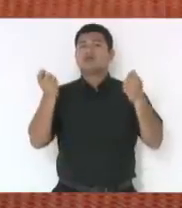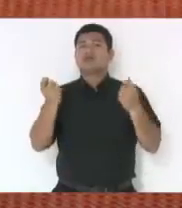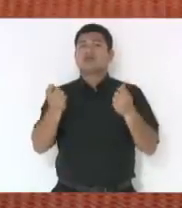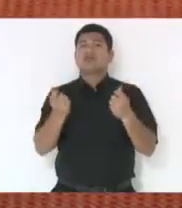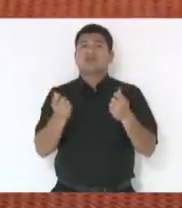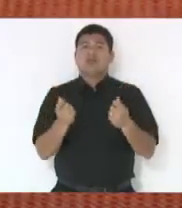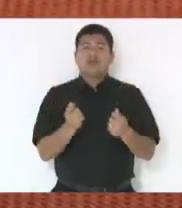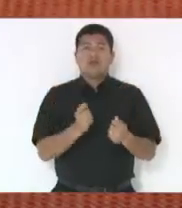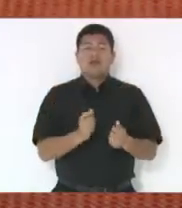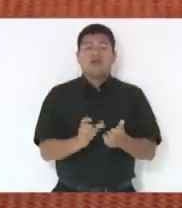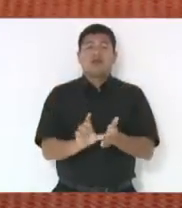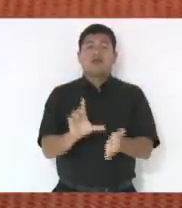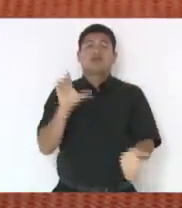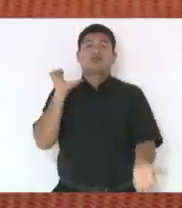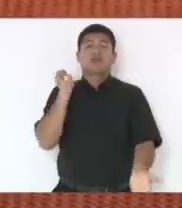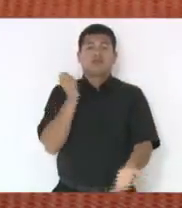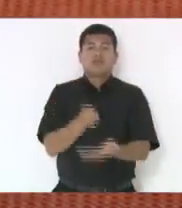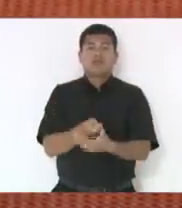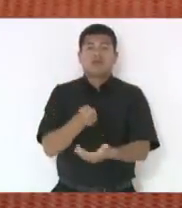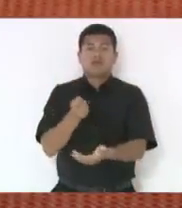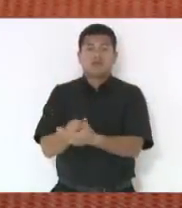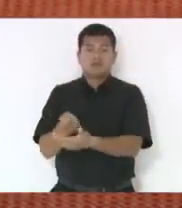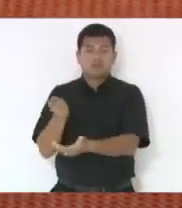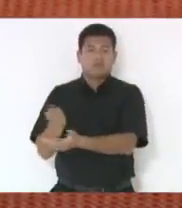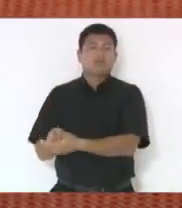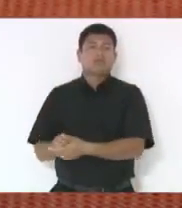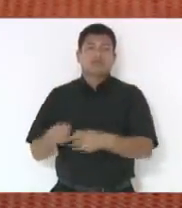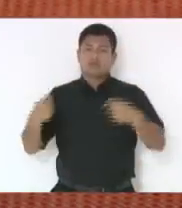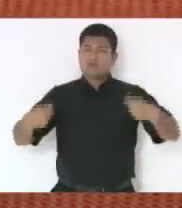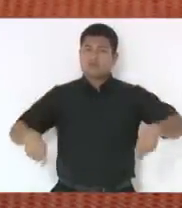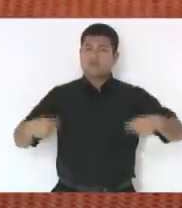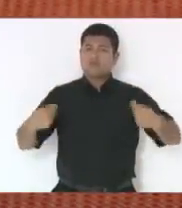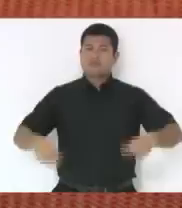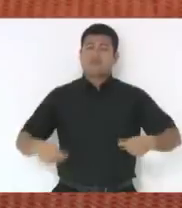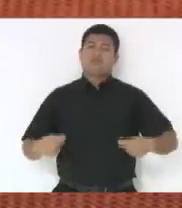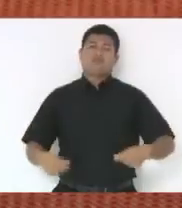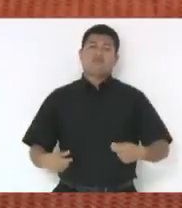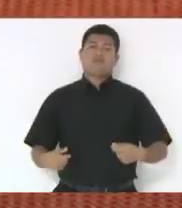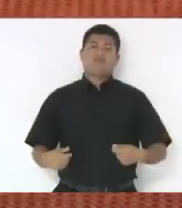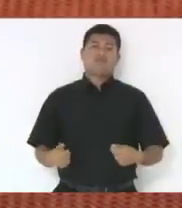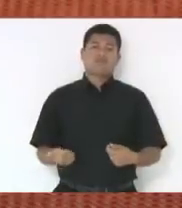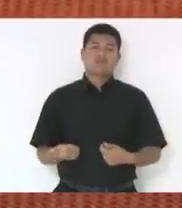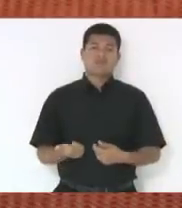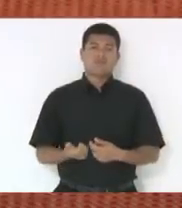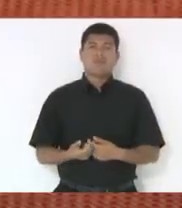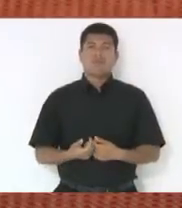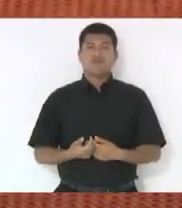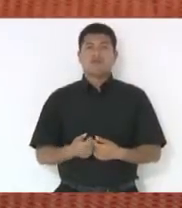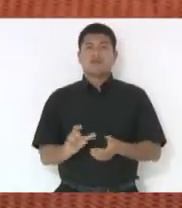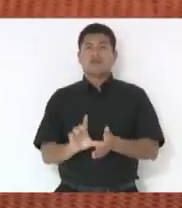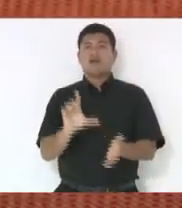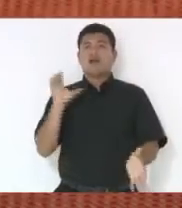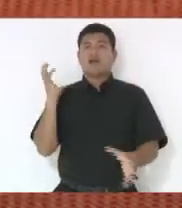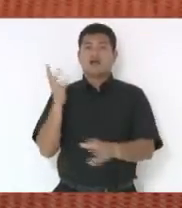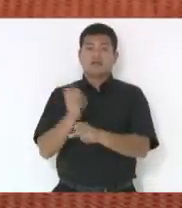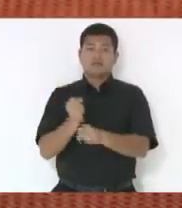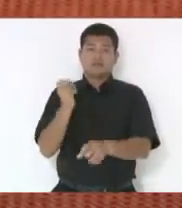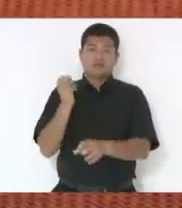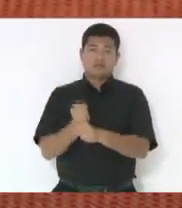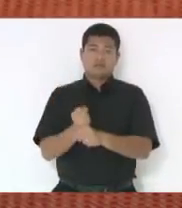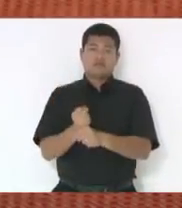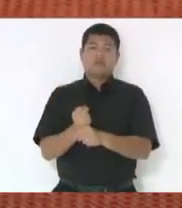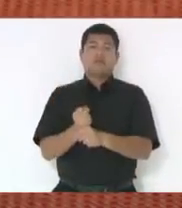o Estado tem que adiantar o repasse antes de contabilizada a